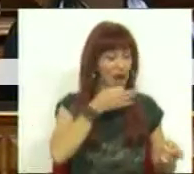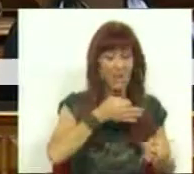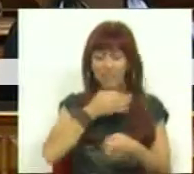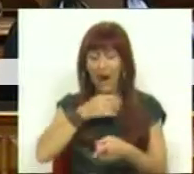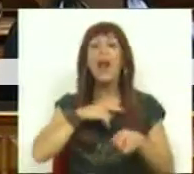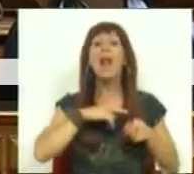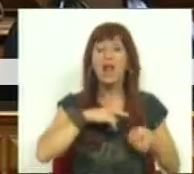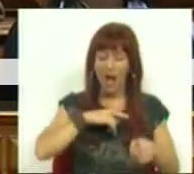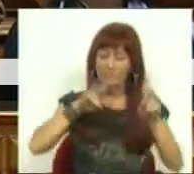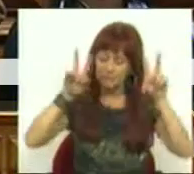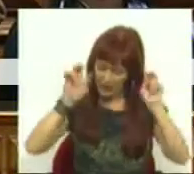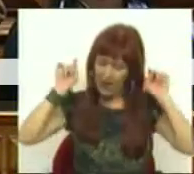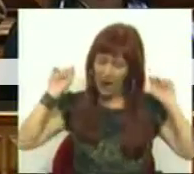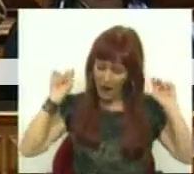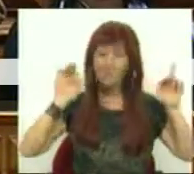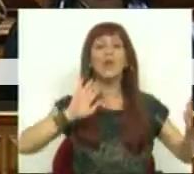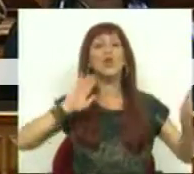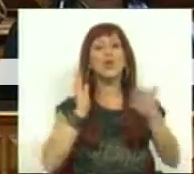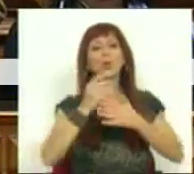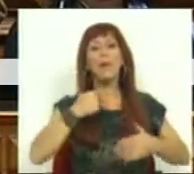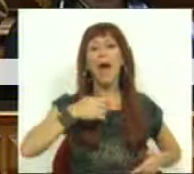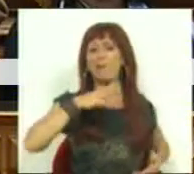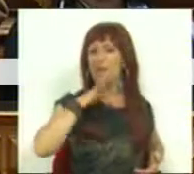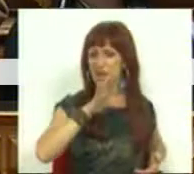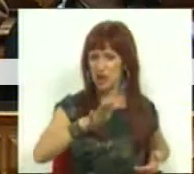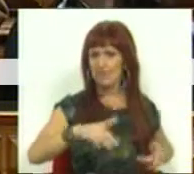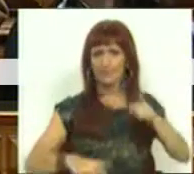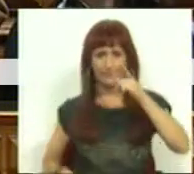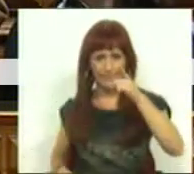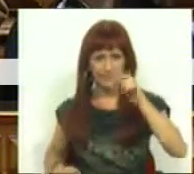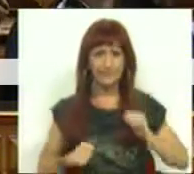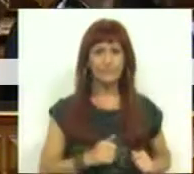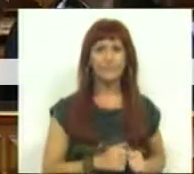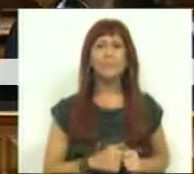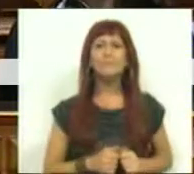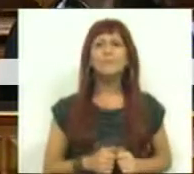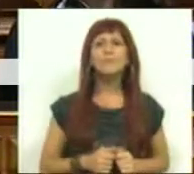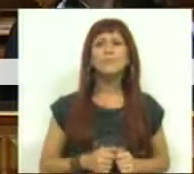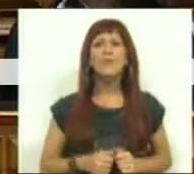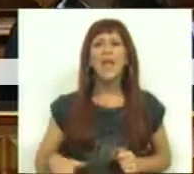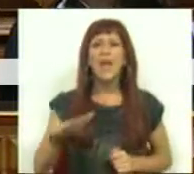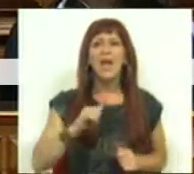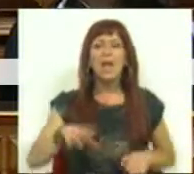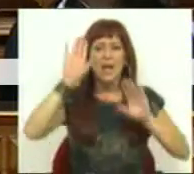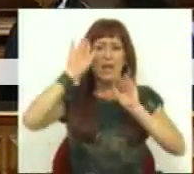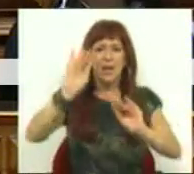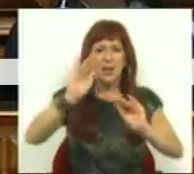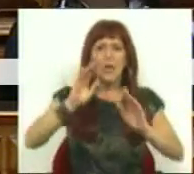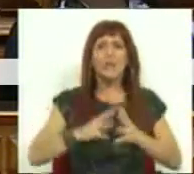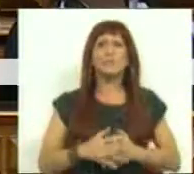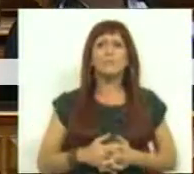esta temática. E, por último, queria dizer que, na área da educação,